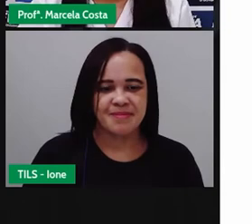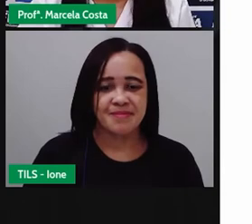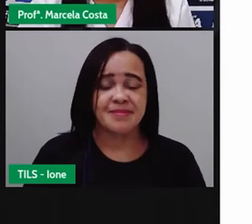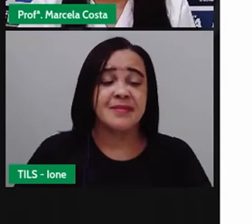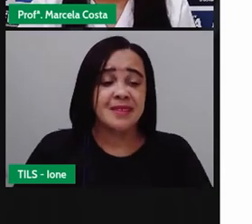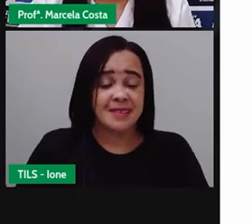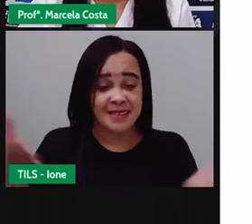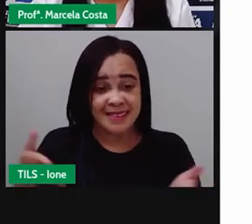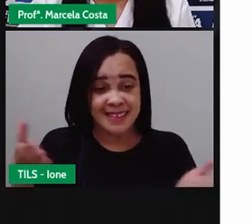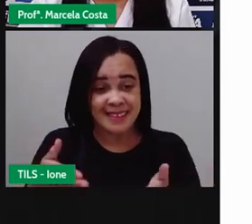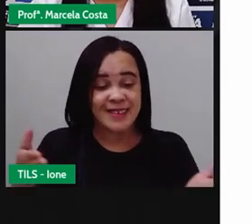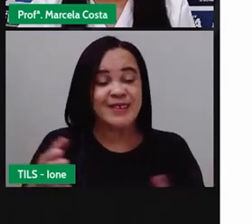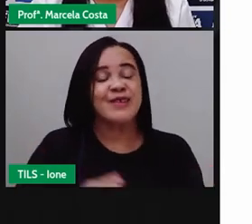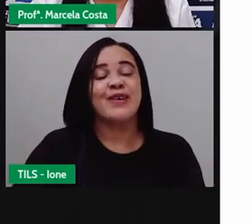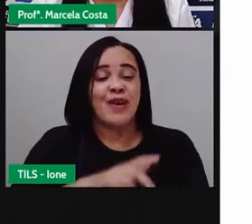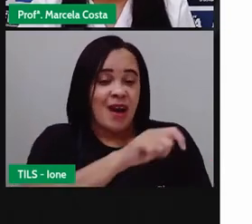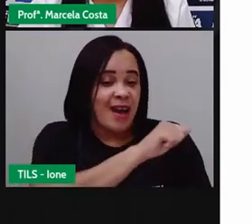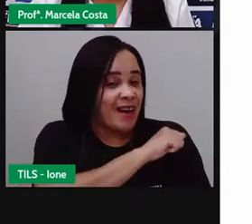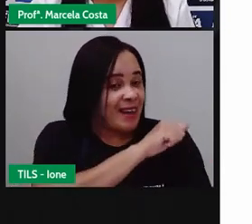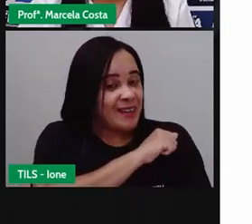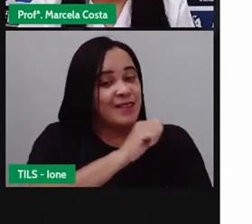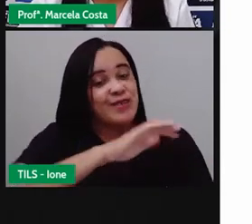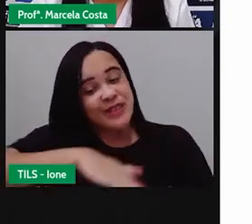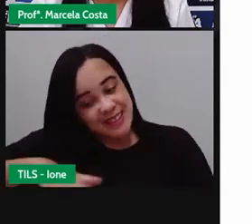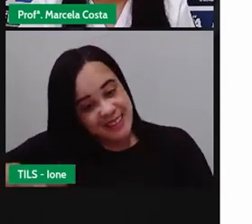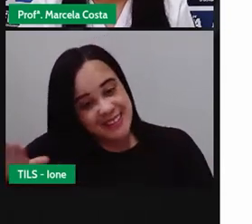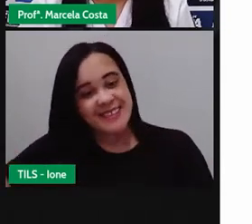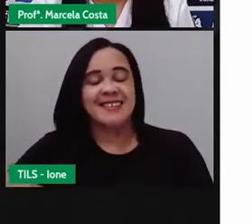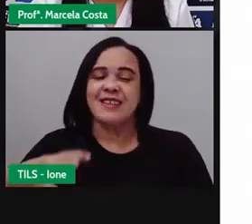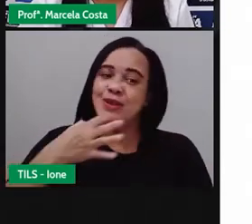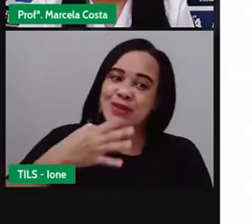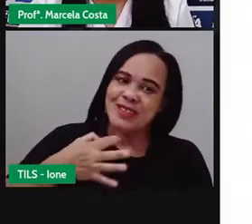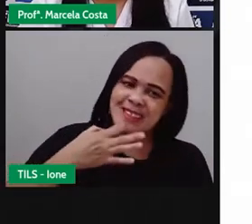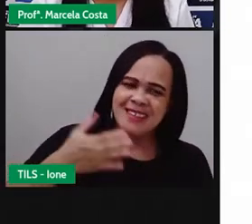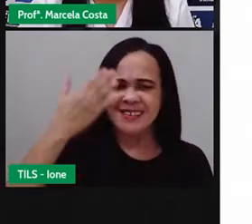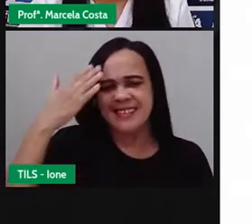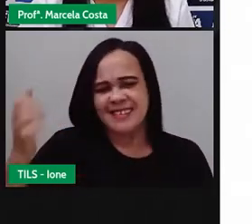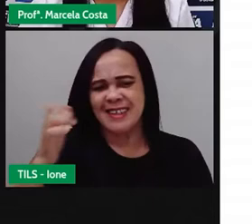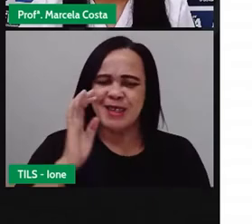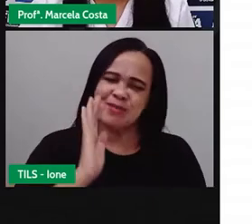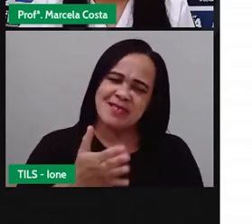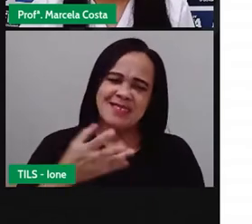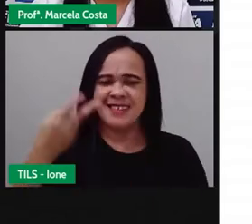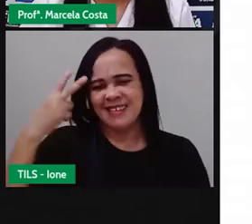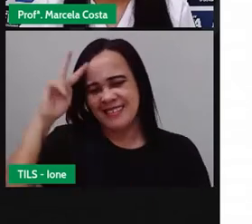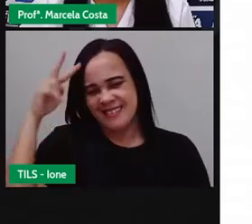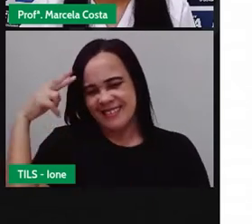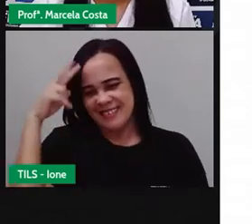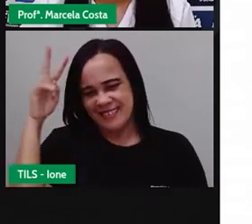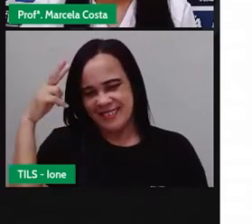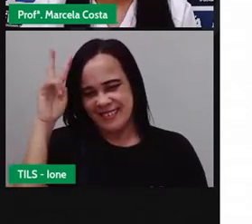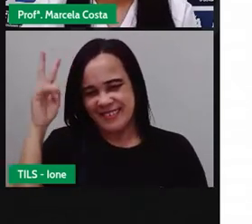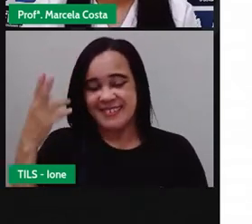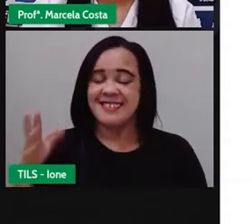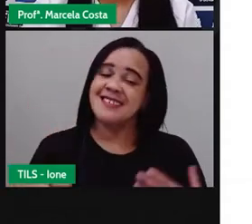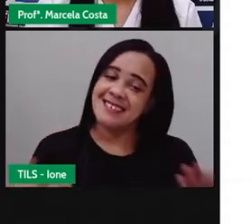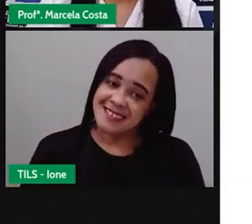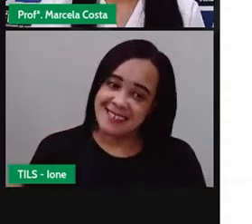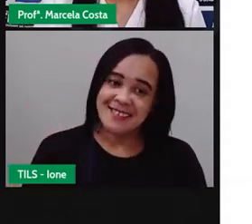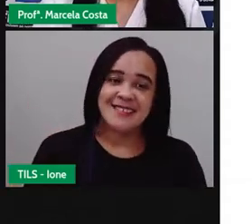Agora, criançada, que a gente já conheceu a história, a gente já sabe, né?